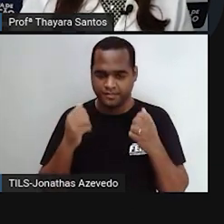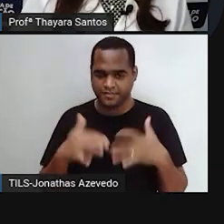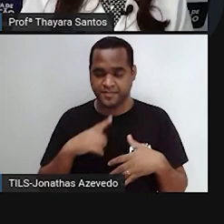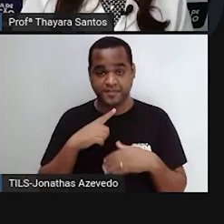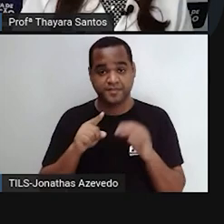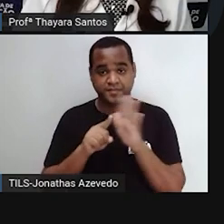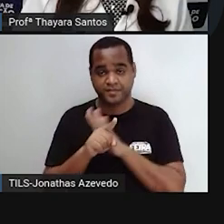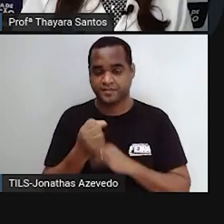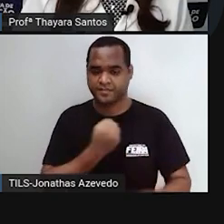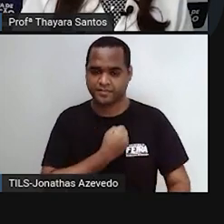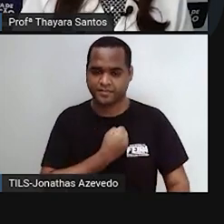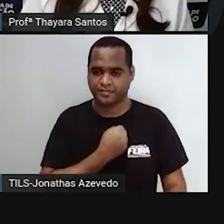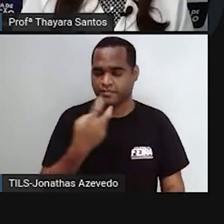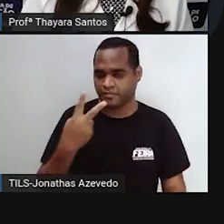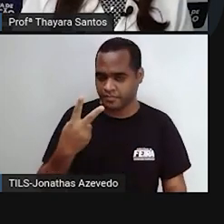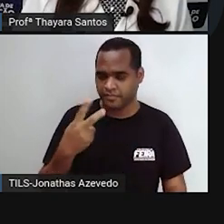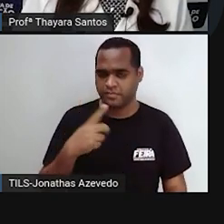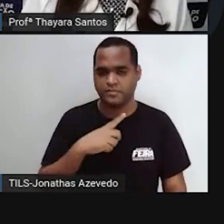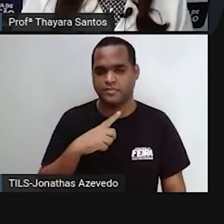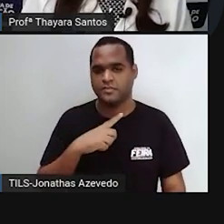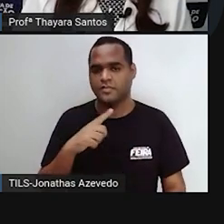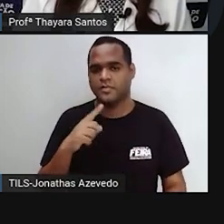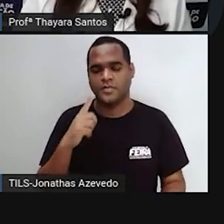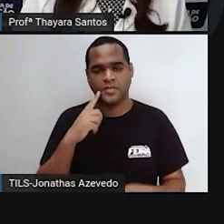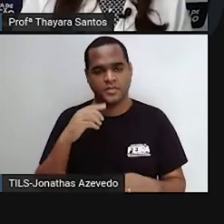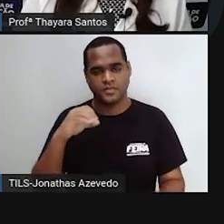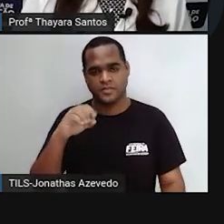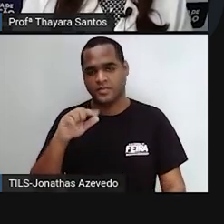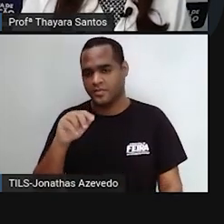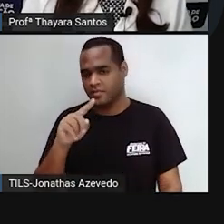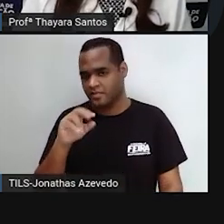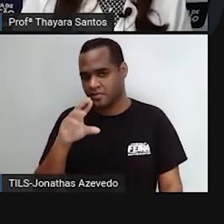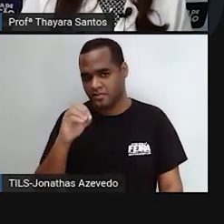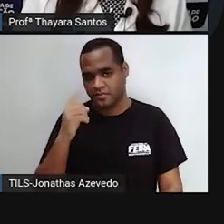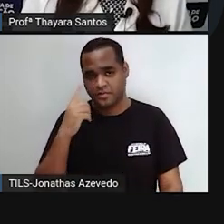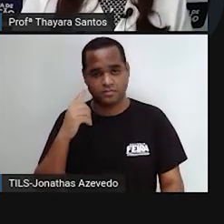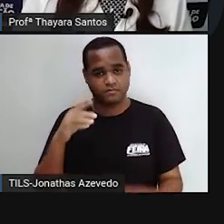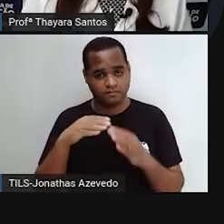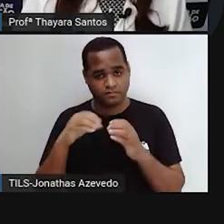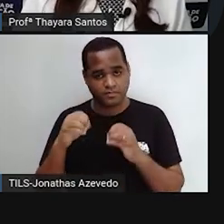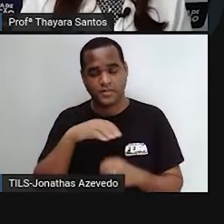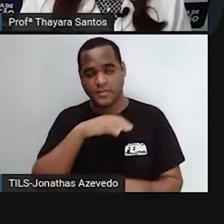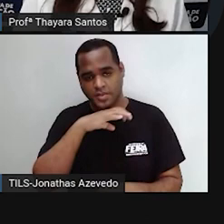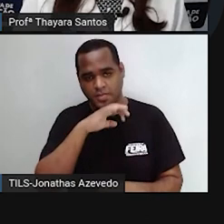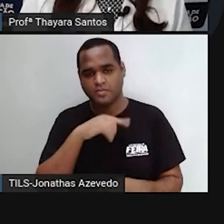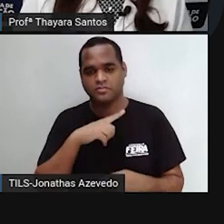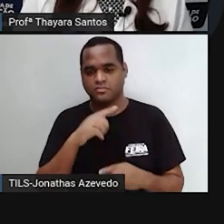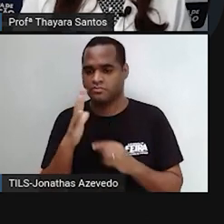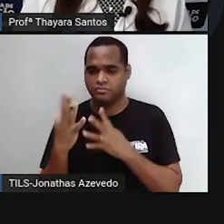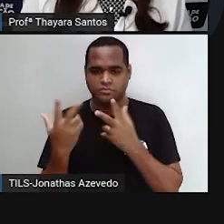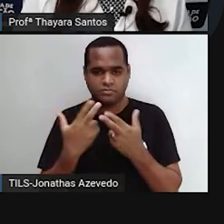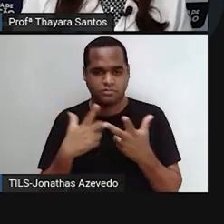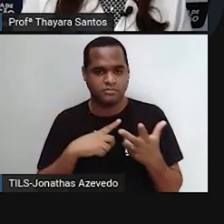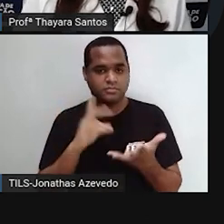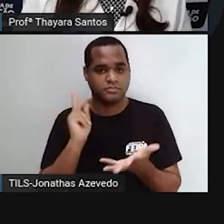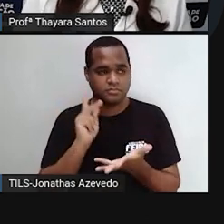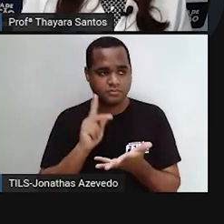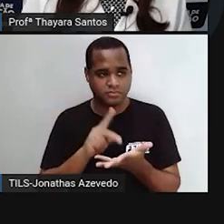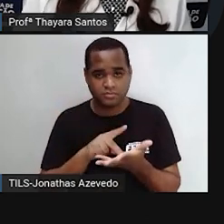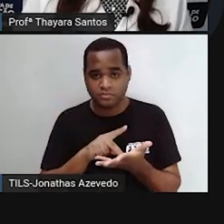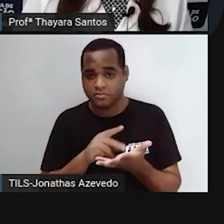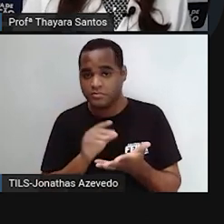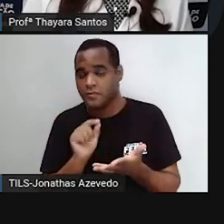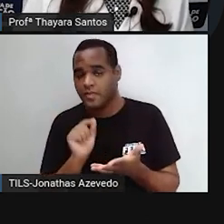Pergunta número 2. O cloroplasto está presente na célula eucariótica animal e vegetal. Essa afirmação